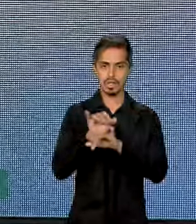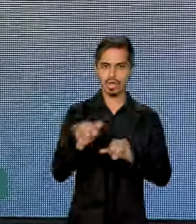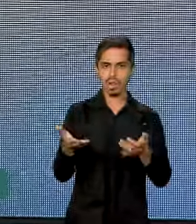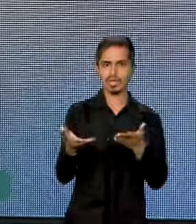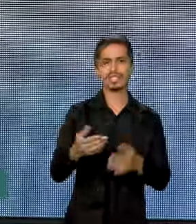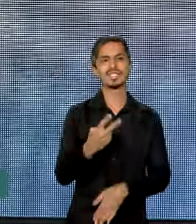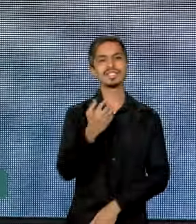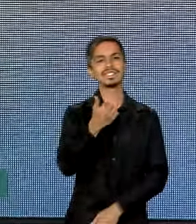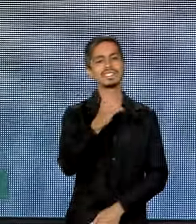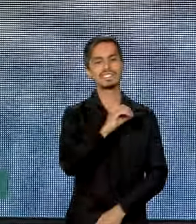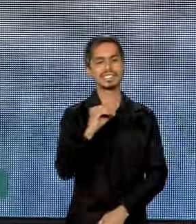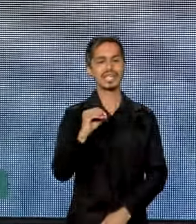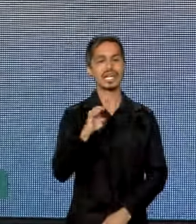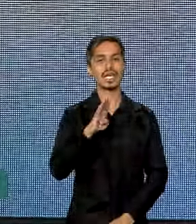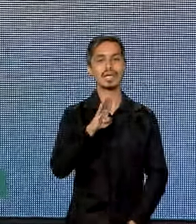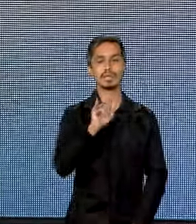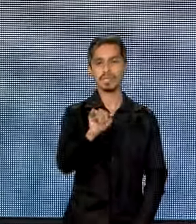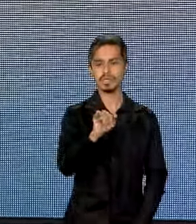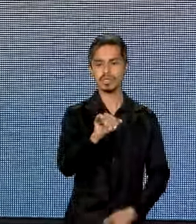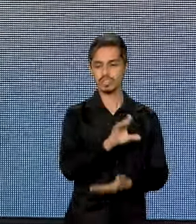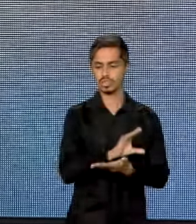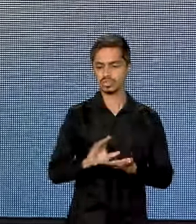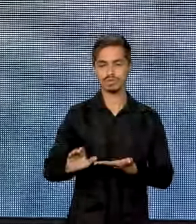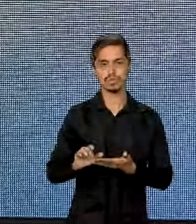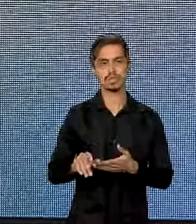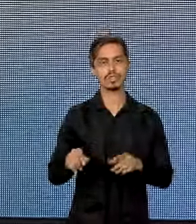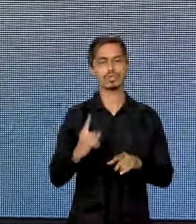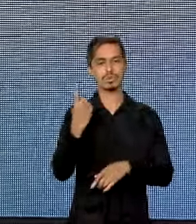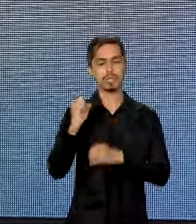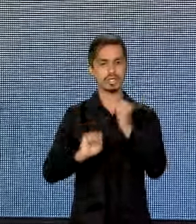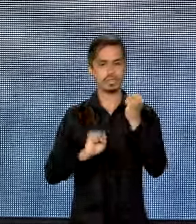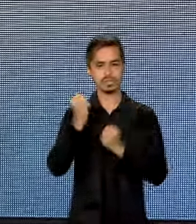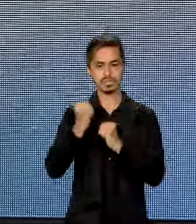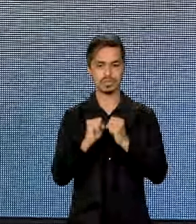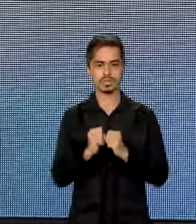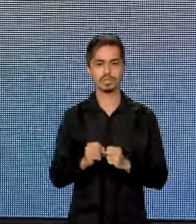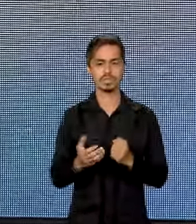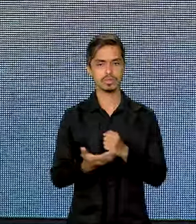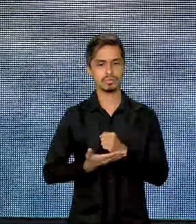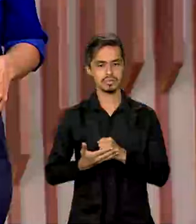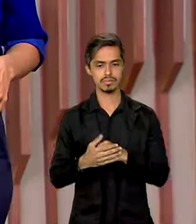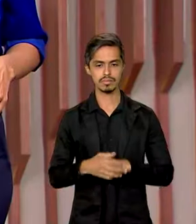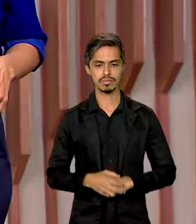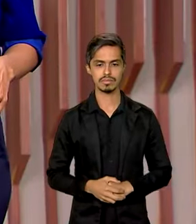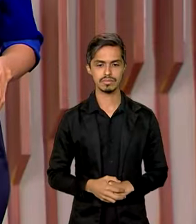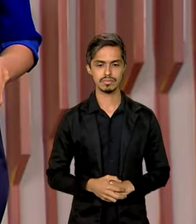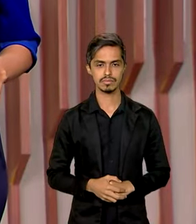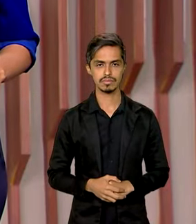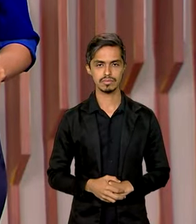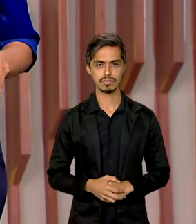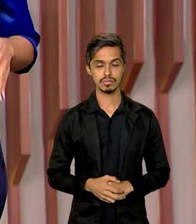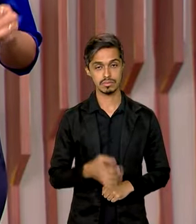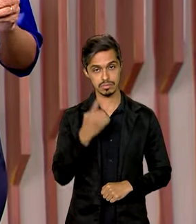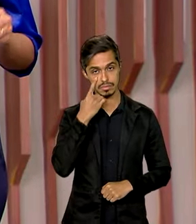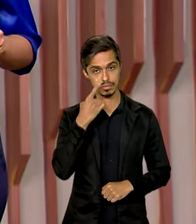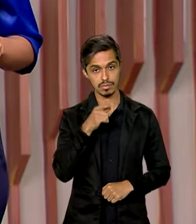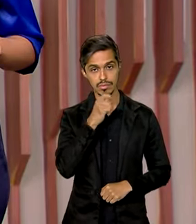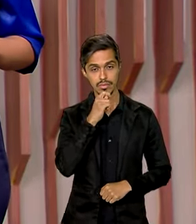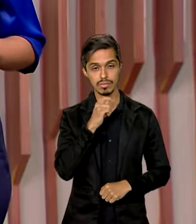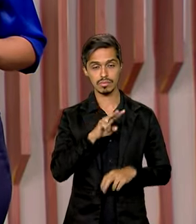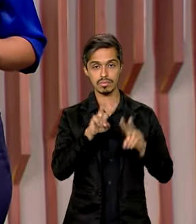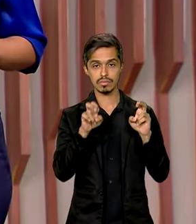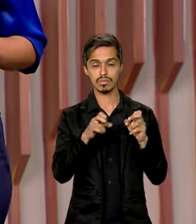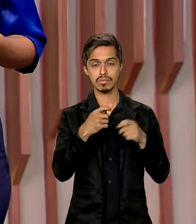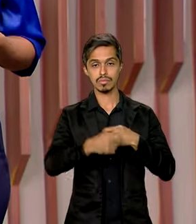R$ bilhões de investimento também numa indústria de base. E olha, ainda sobre